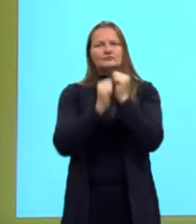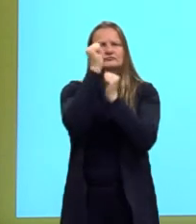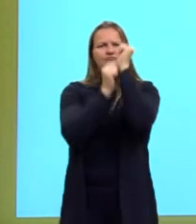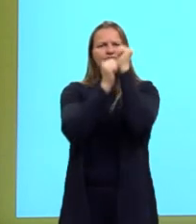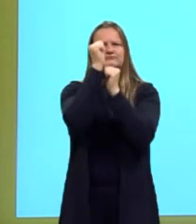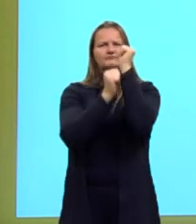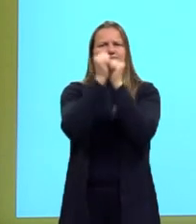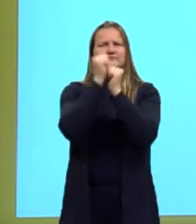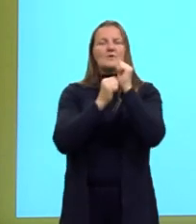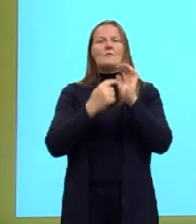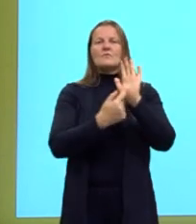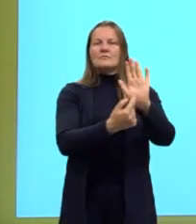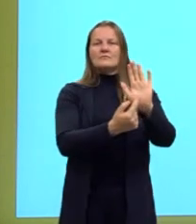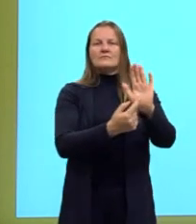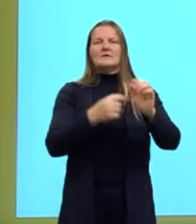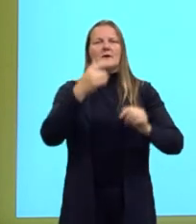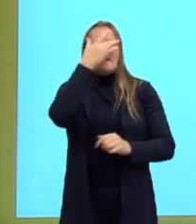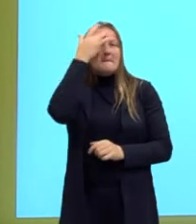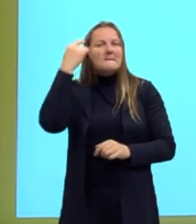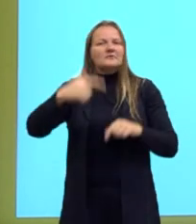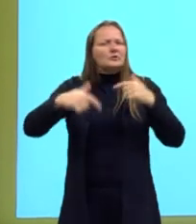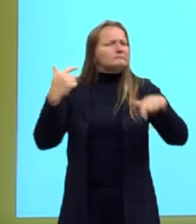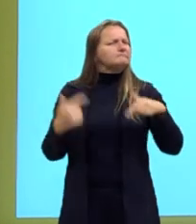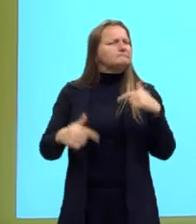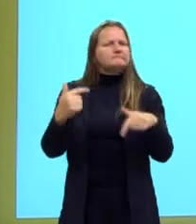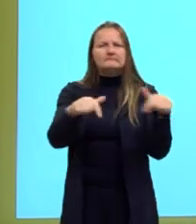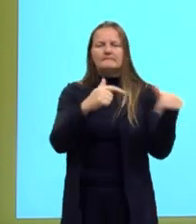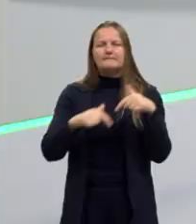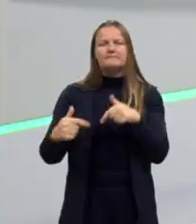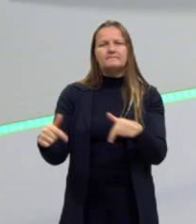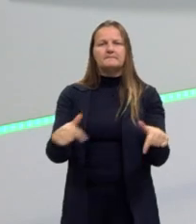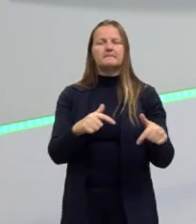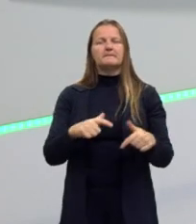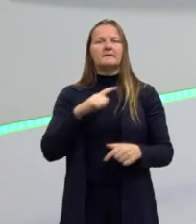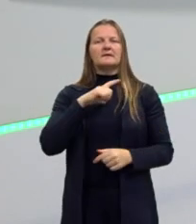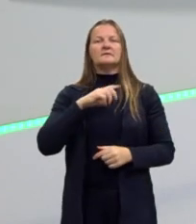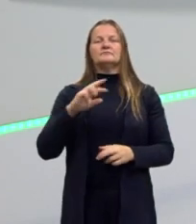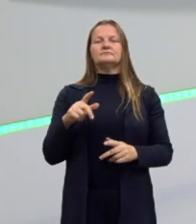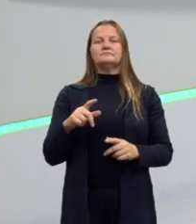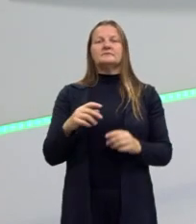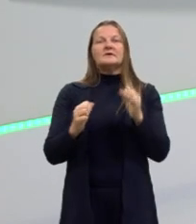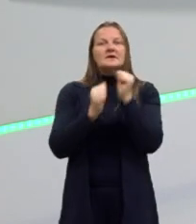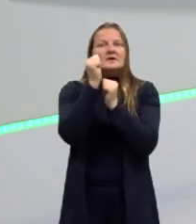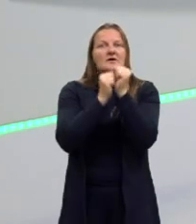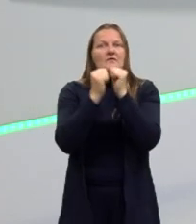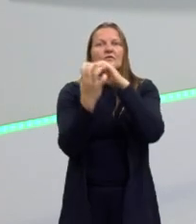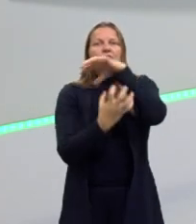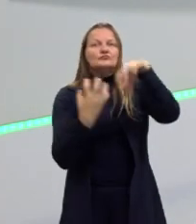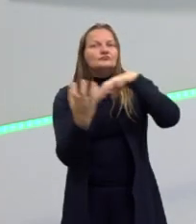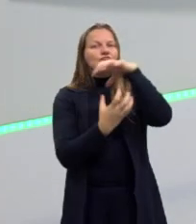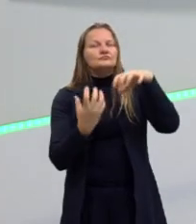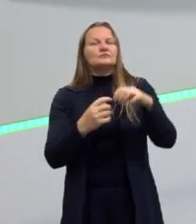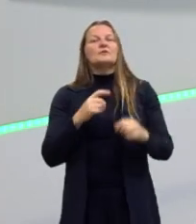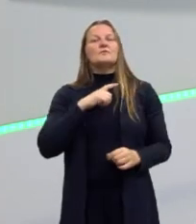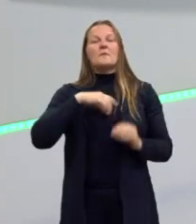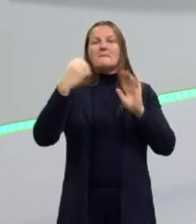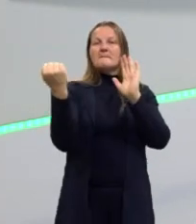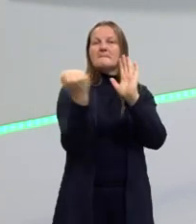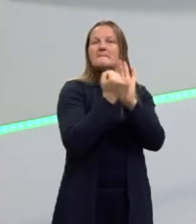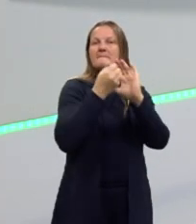máquinas, temos os trabalhadores ali. E a Revolução Industrial é uma dessas